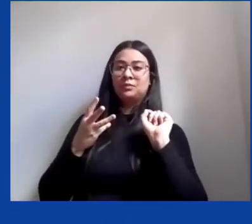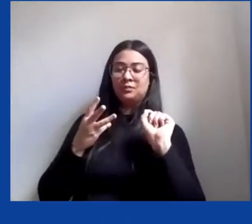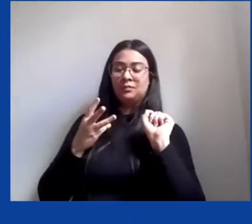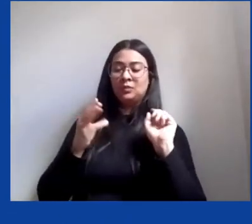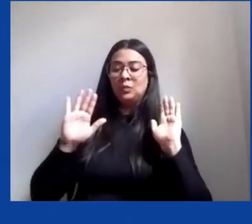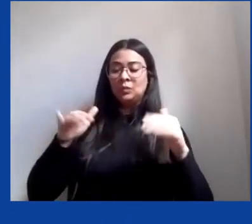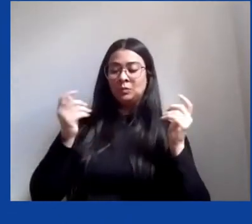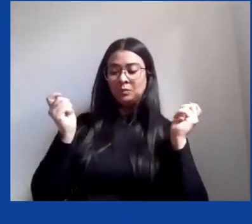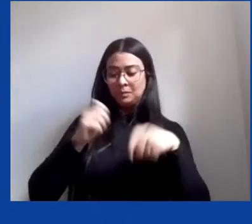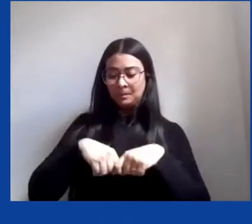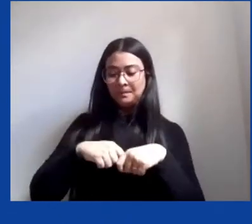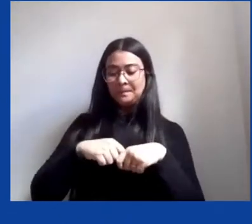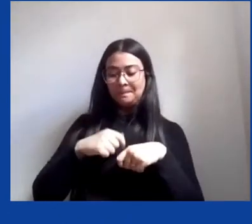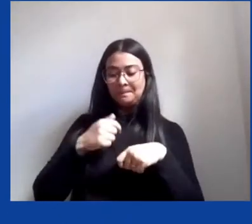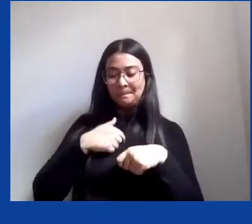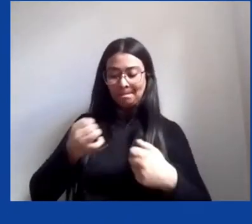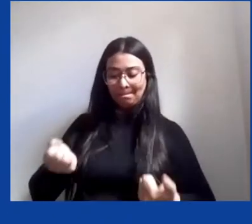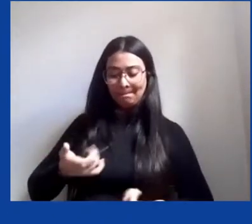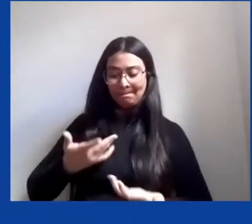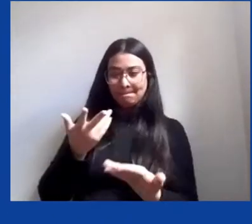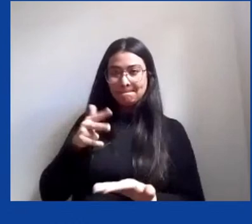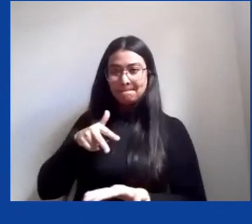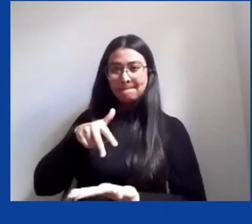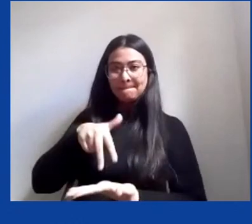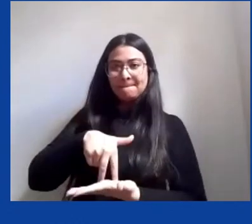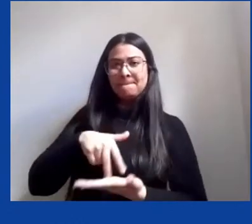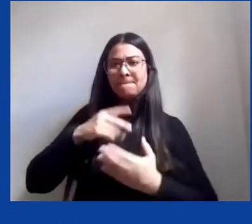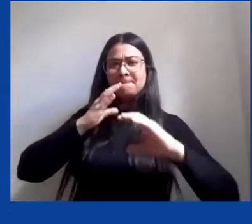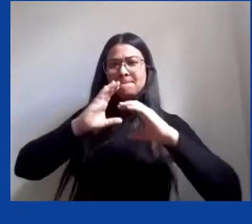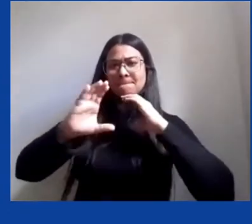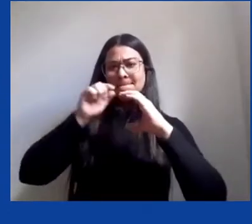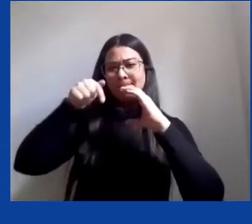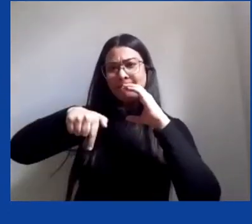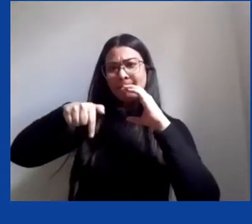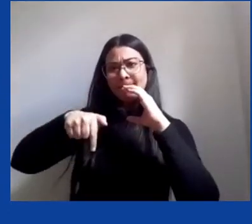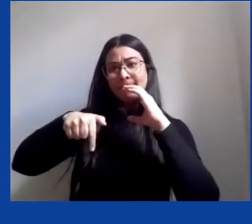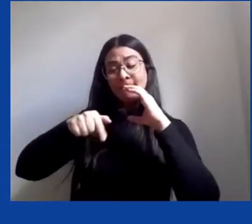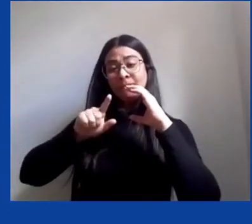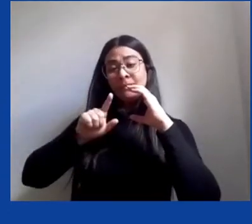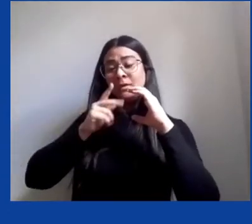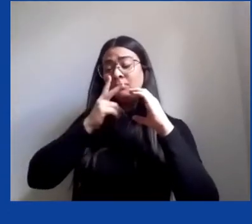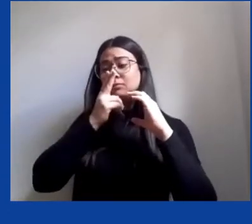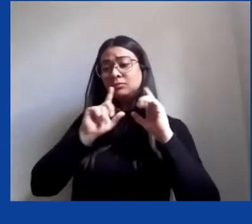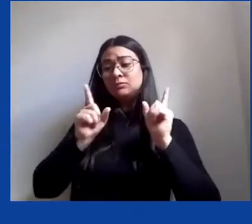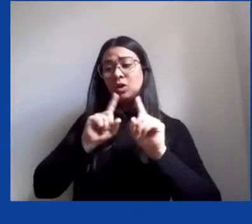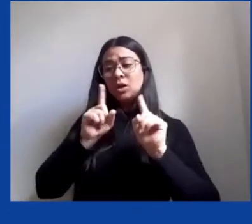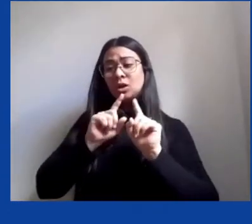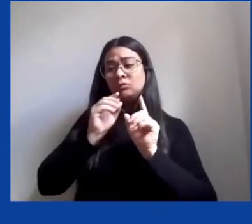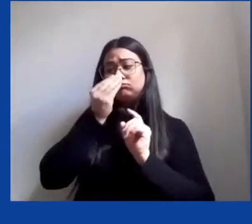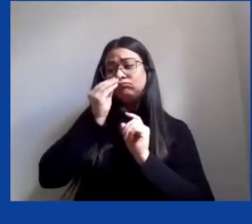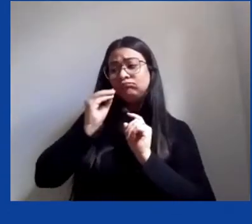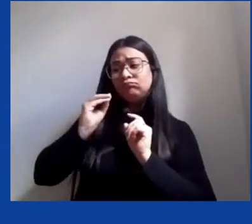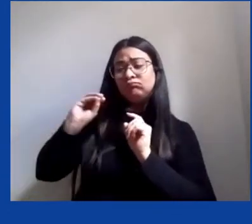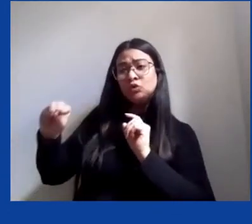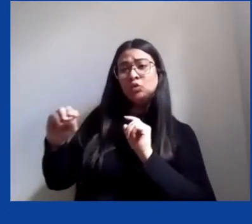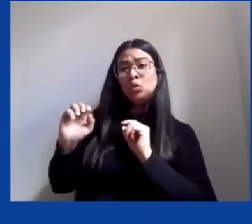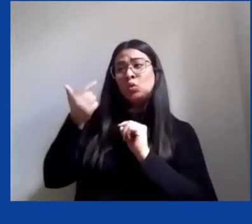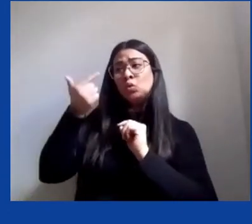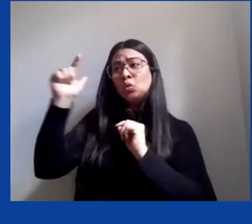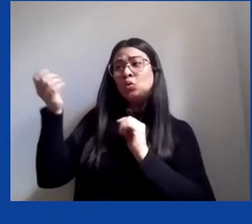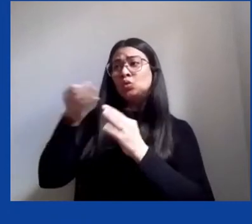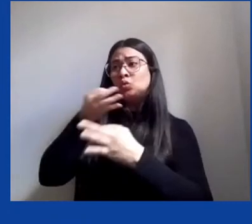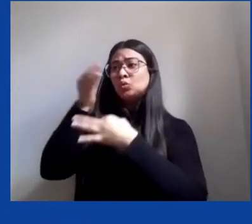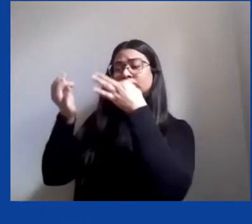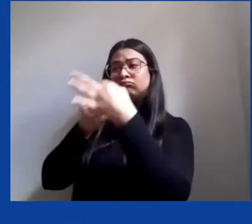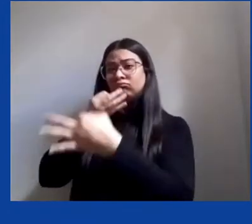de fala em uma comunicação como essa, não se desconsidera outras perspectivas, outras dimensões,